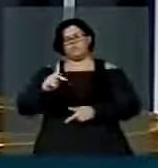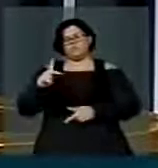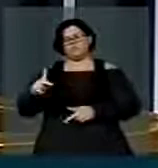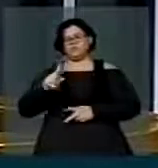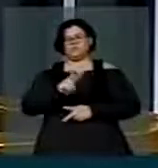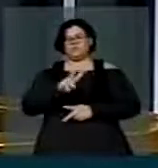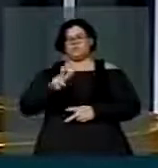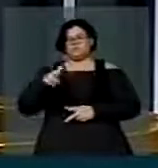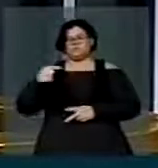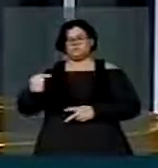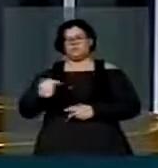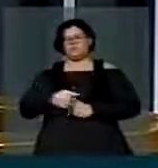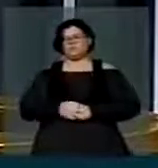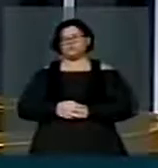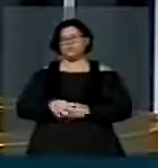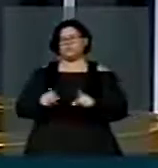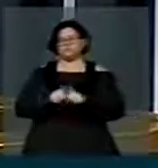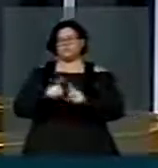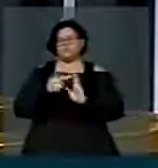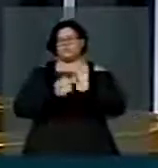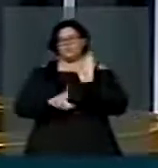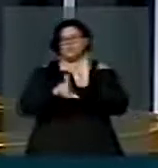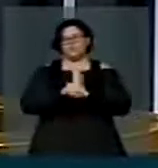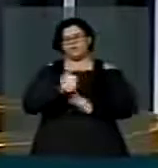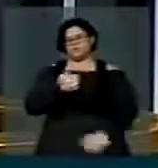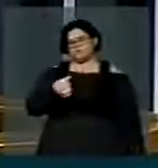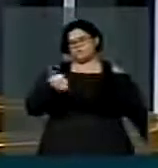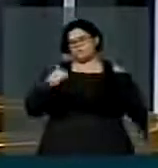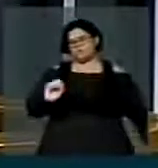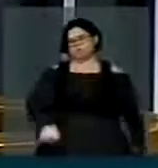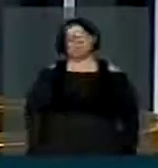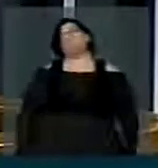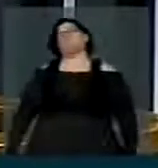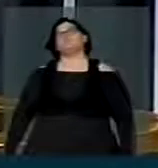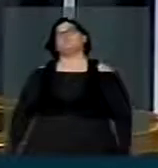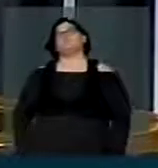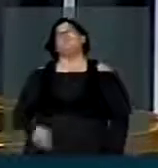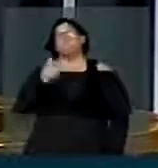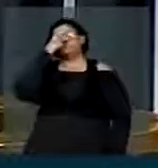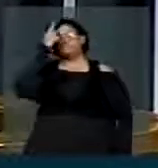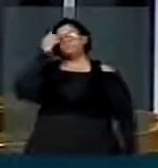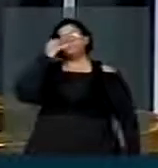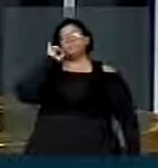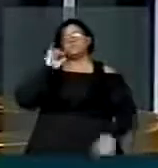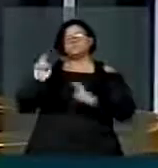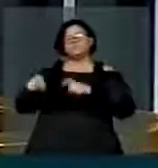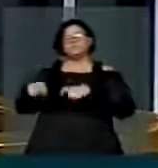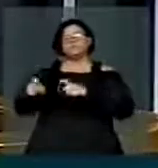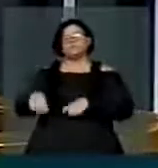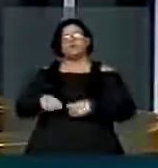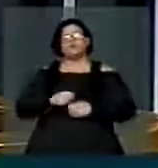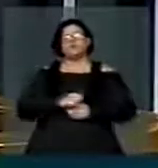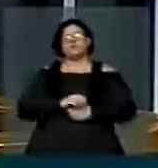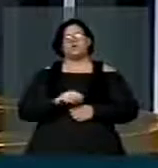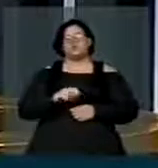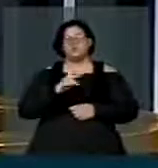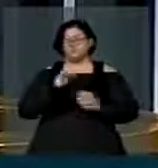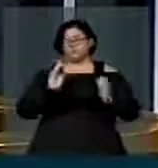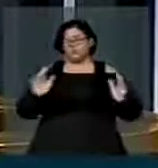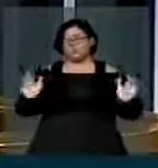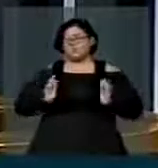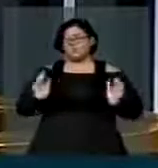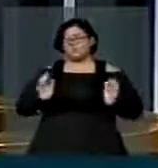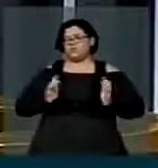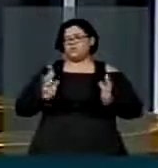227 e pelo PL 1610. Os ruralistas e a elite acumulam para si o que